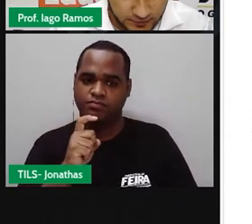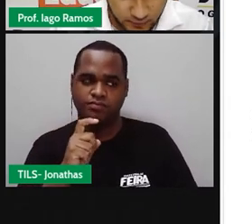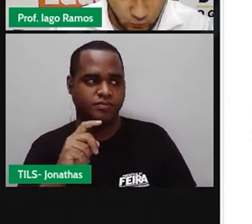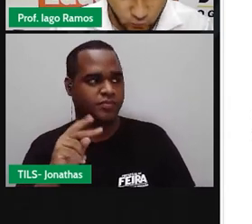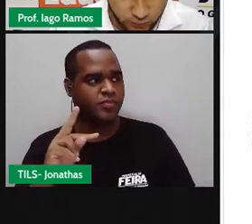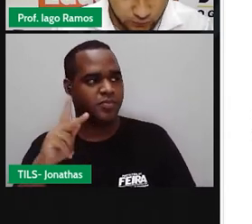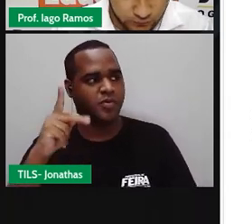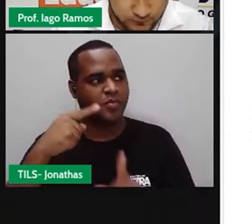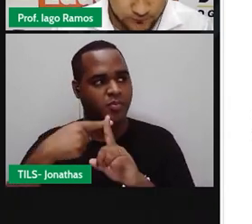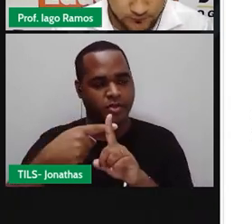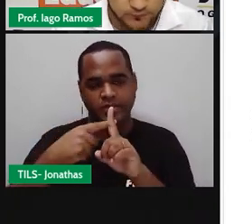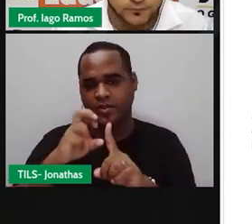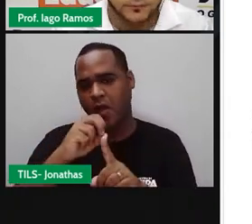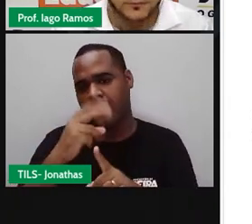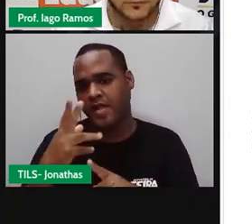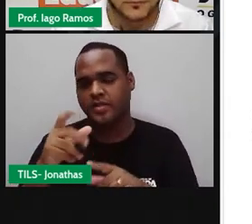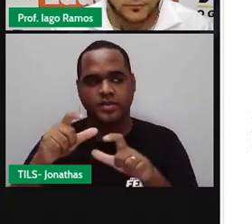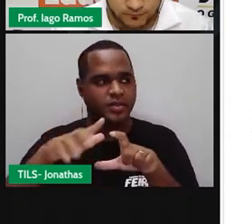mercúrio,